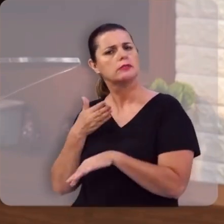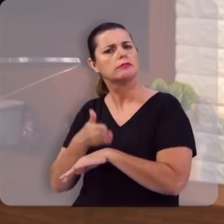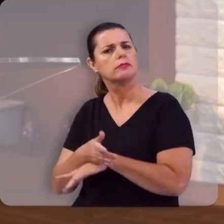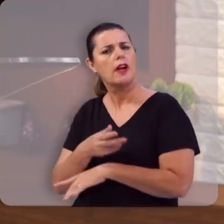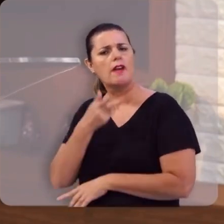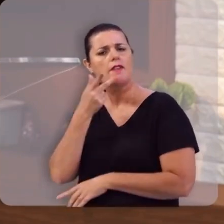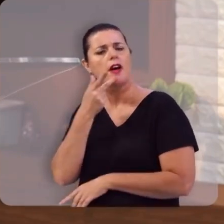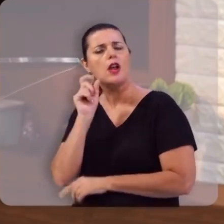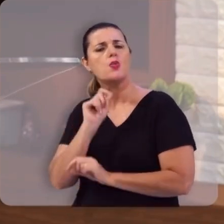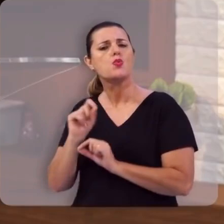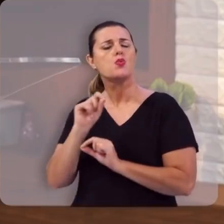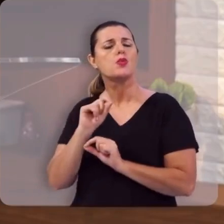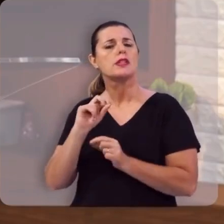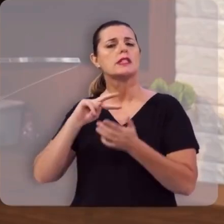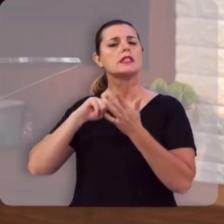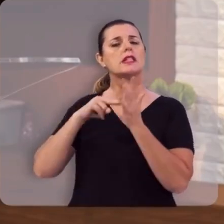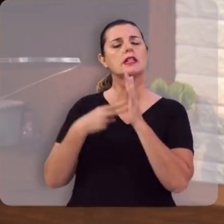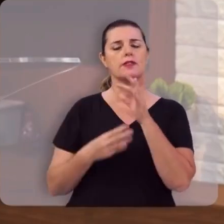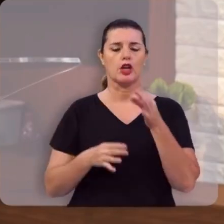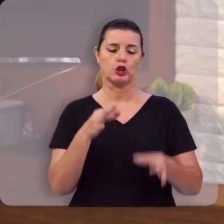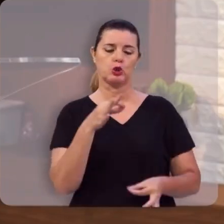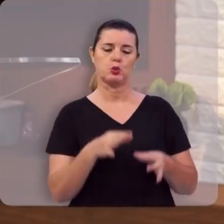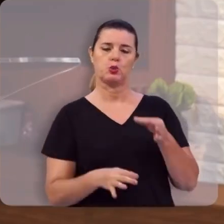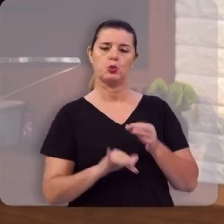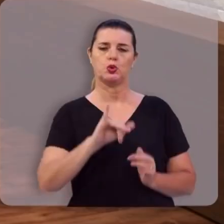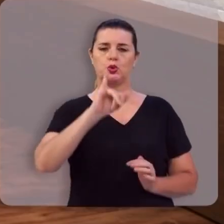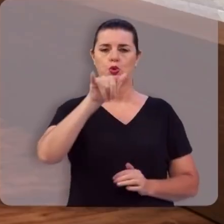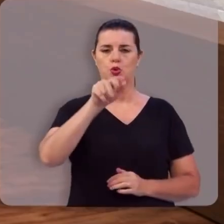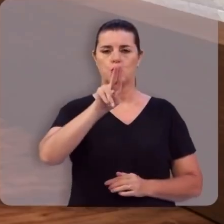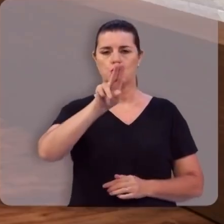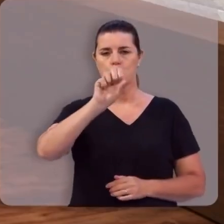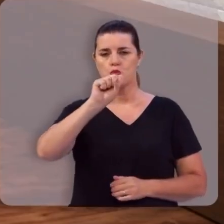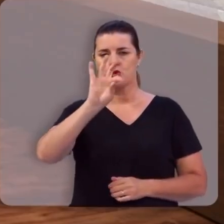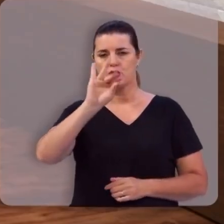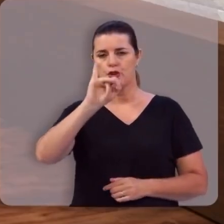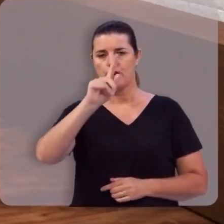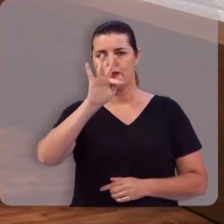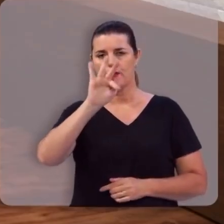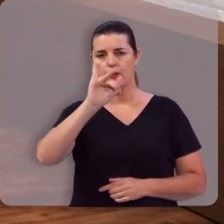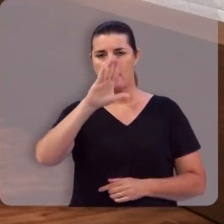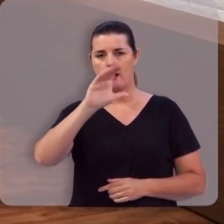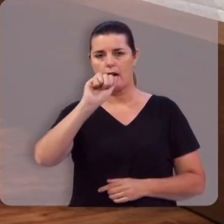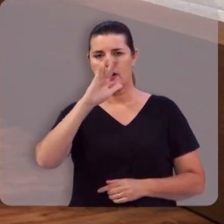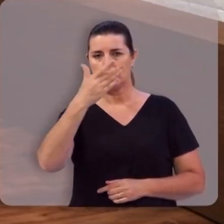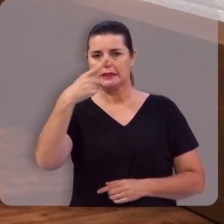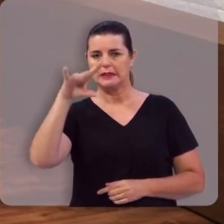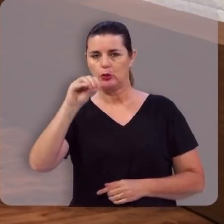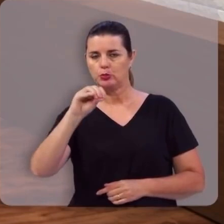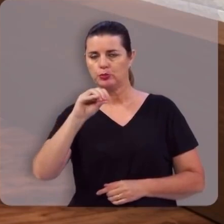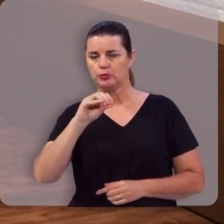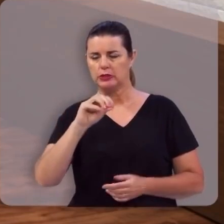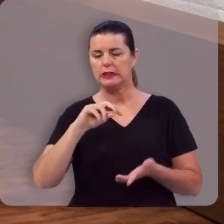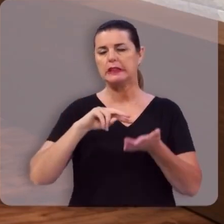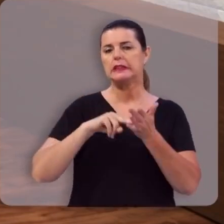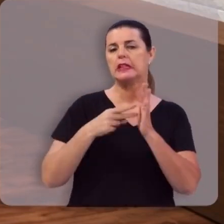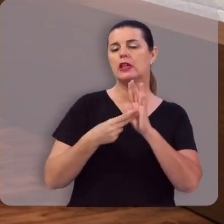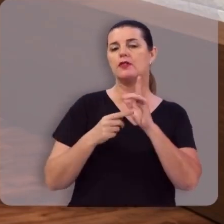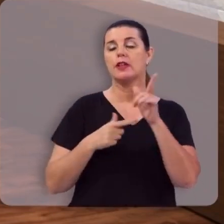me permita falar o que é justificação. A justificação é um ato de Deus,